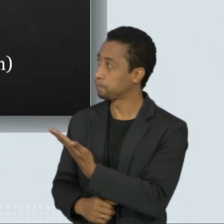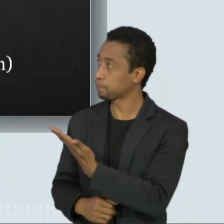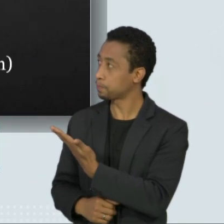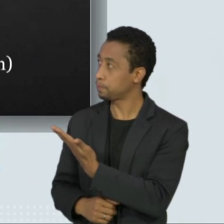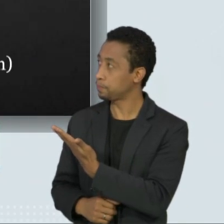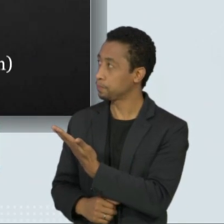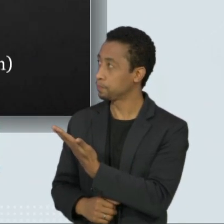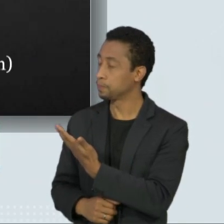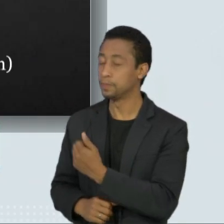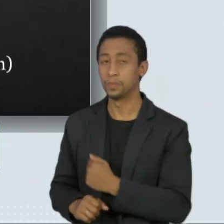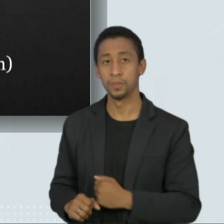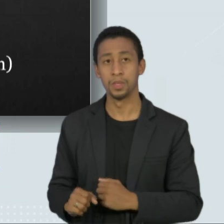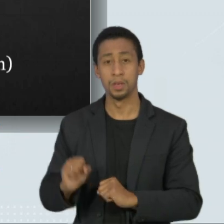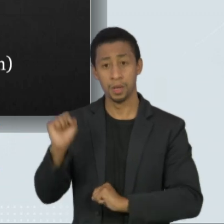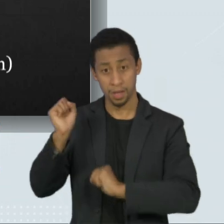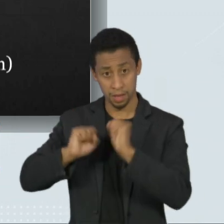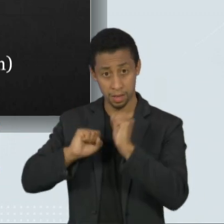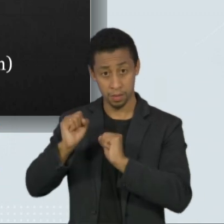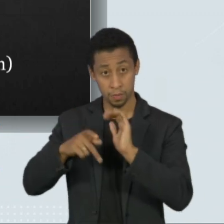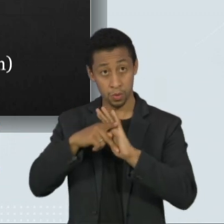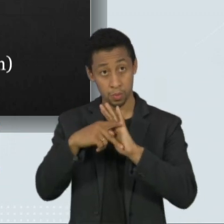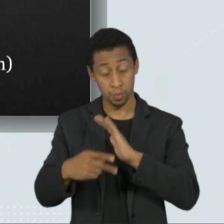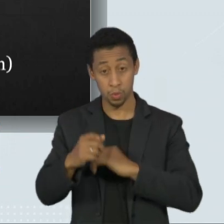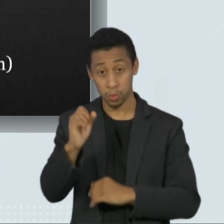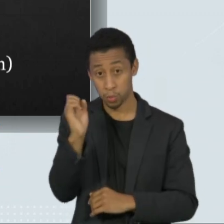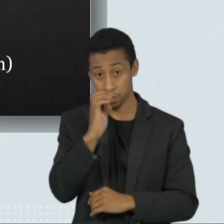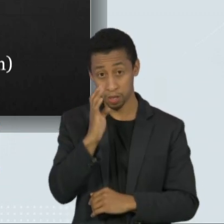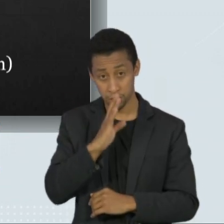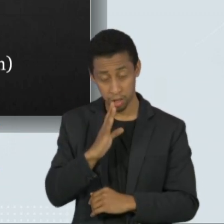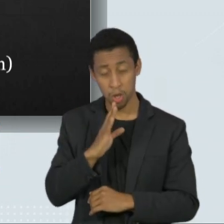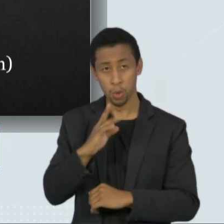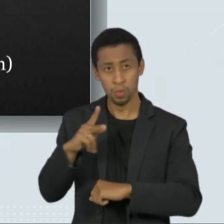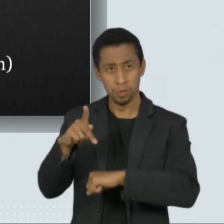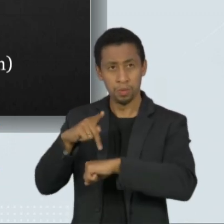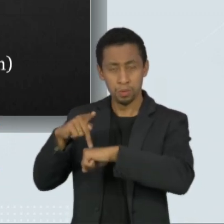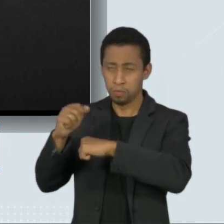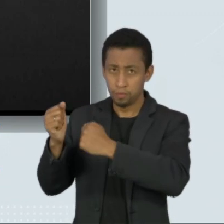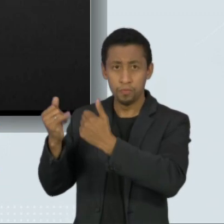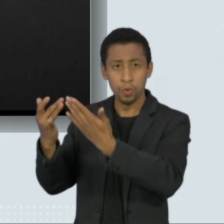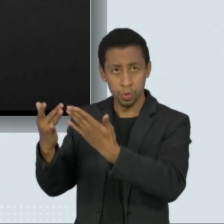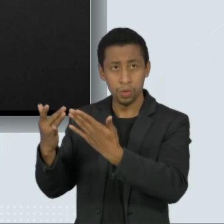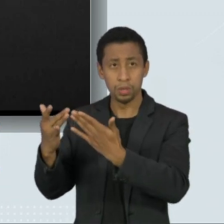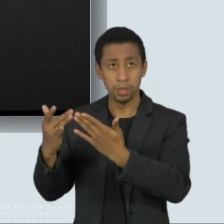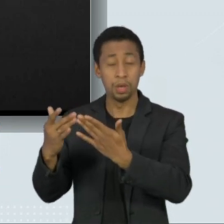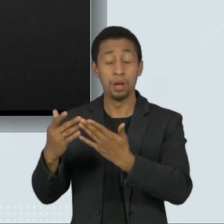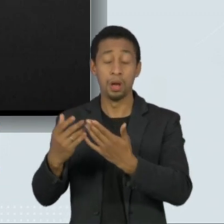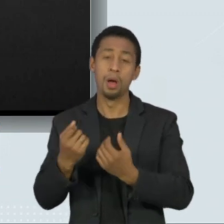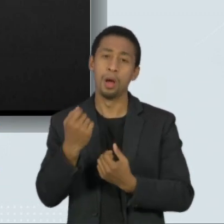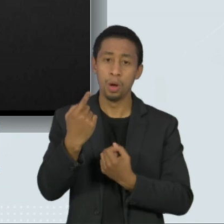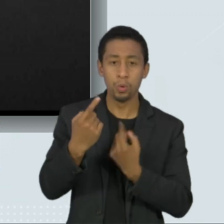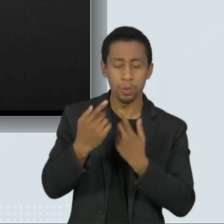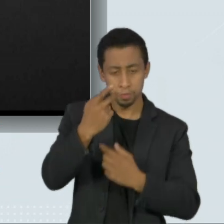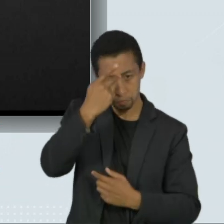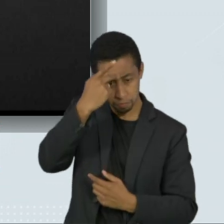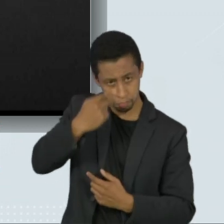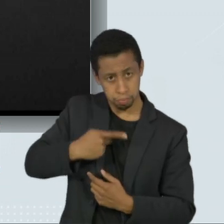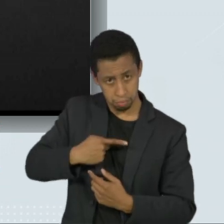Empresas nacionais e multinacionais, além de contribuições pessoais também, que foram feitas